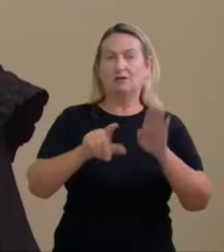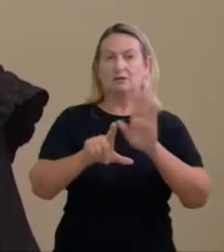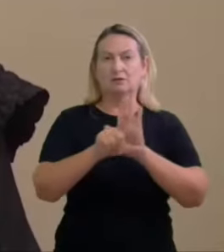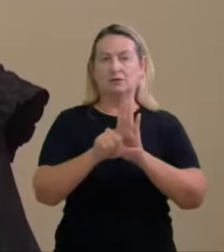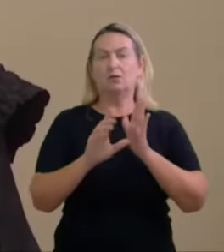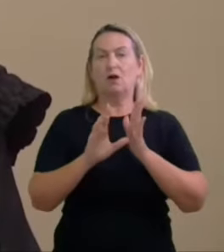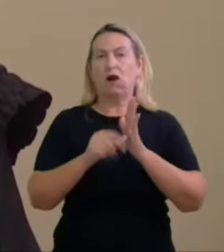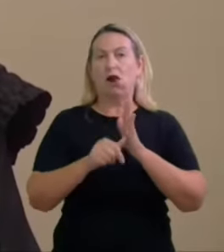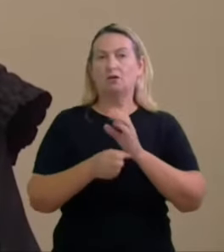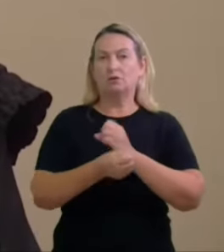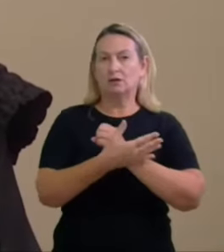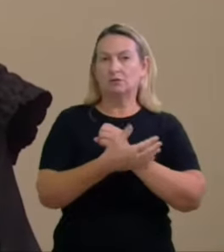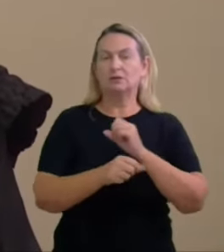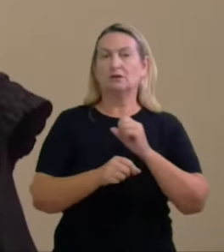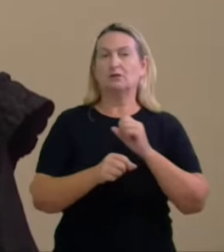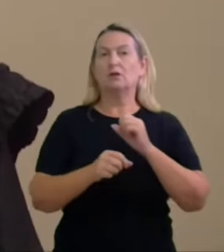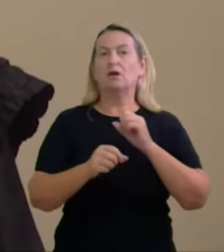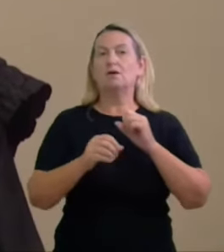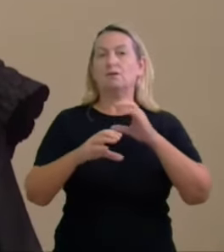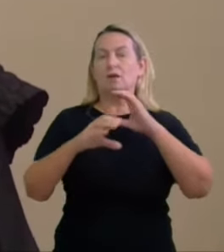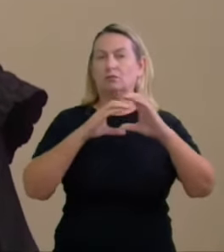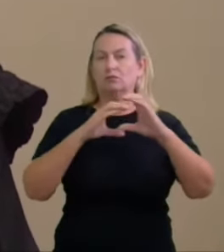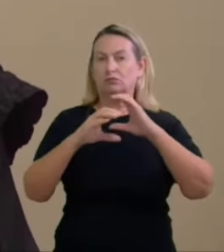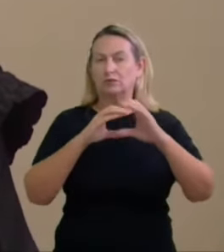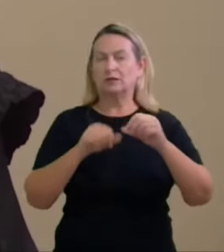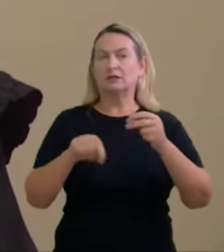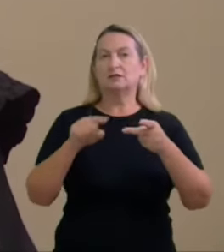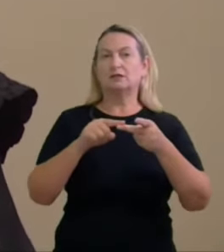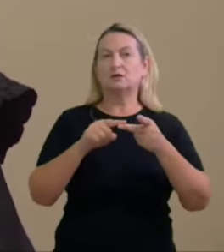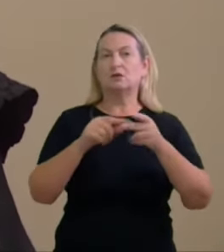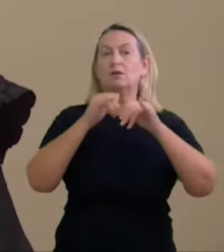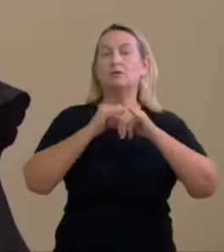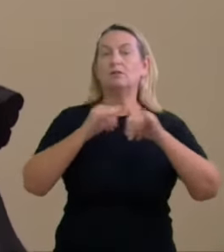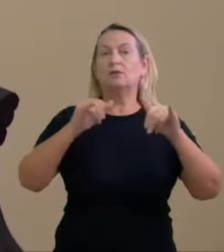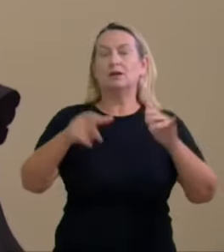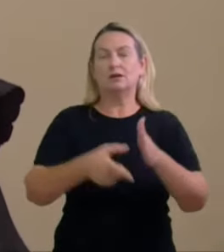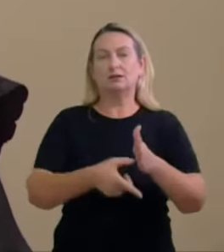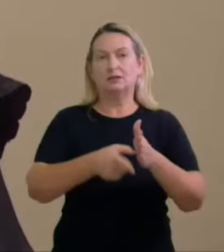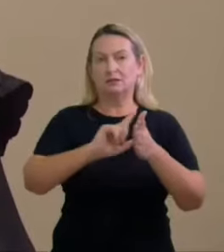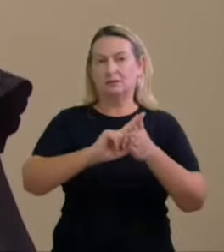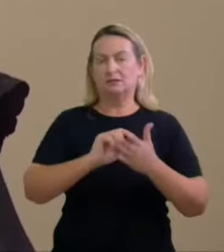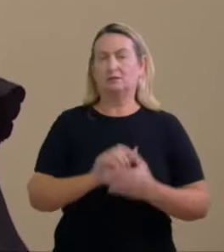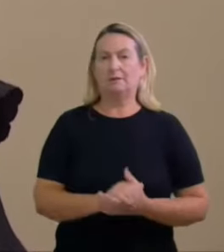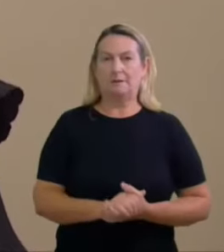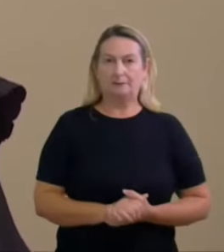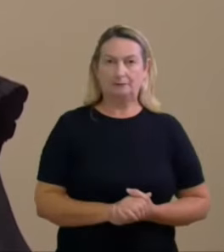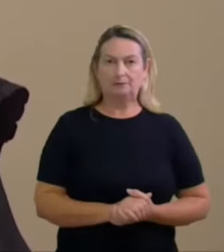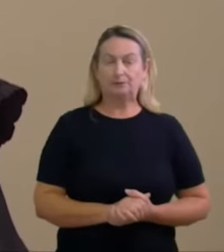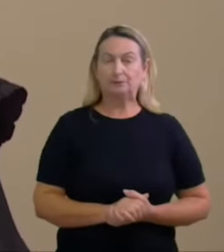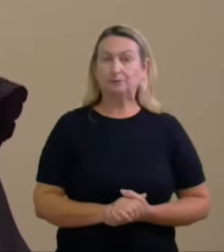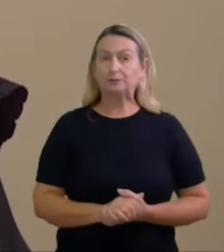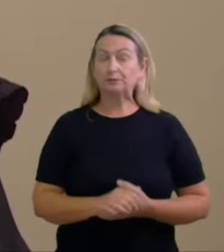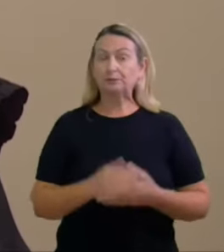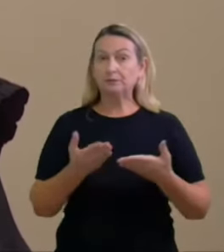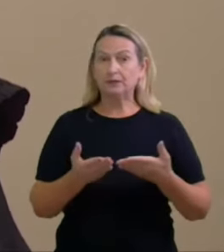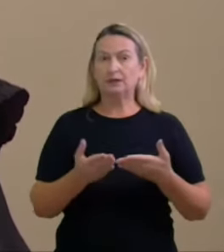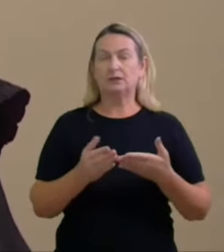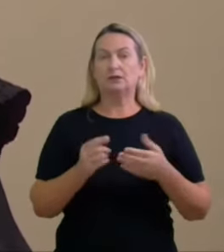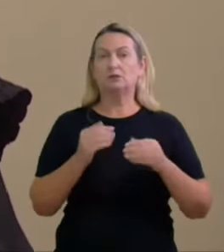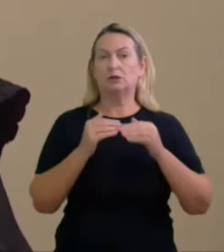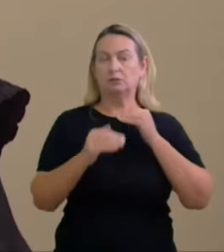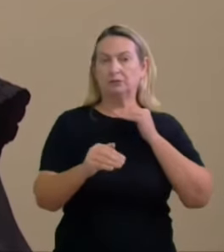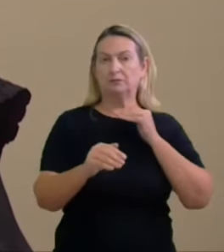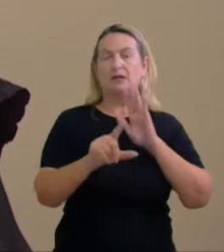abuso dos meios de comunicação e a propaganda antecipada então assim dos ilícitos de captação